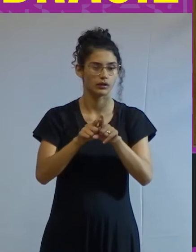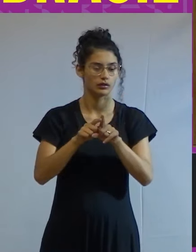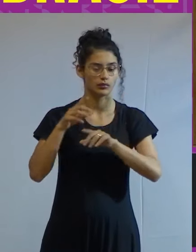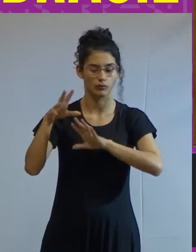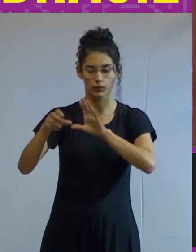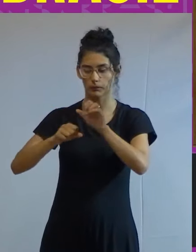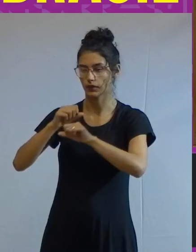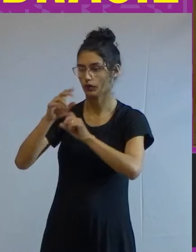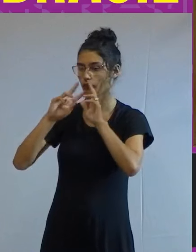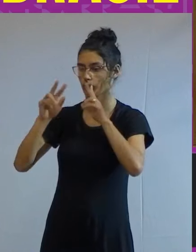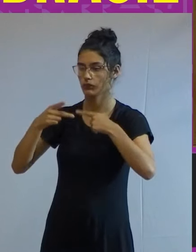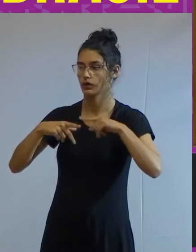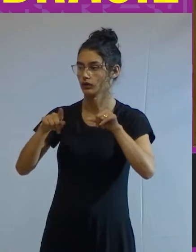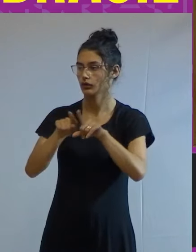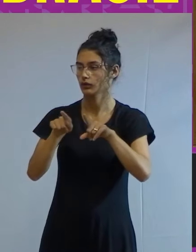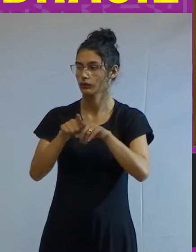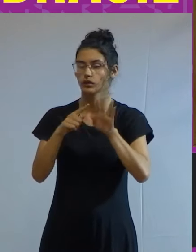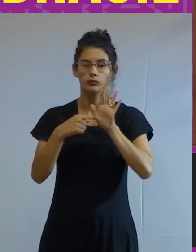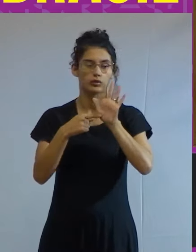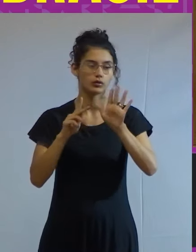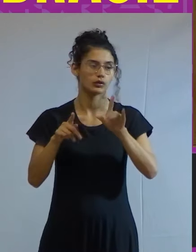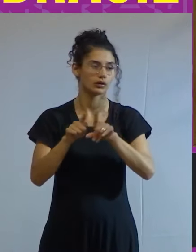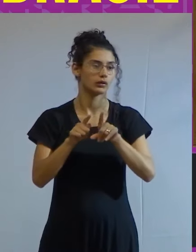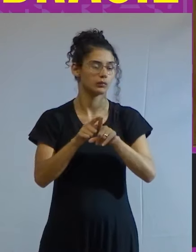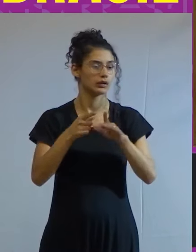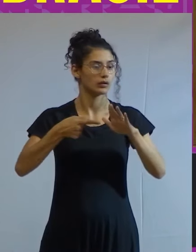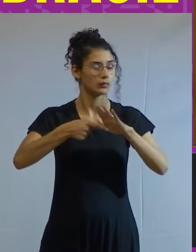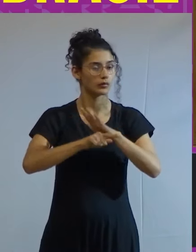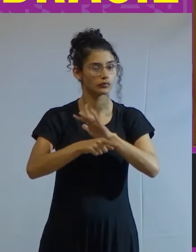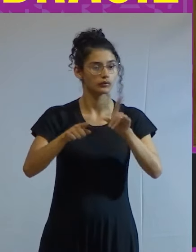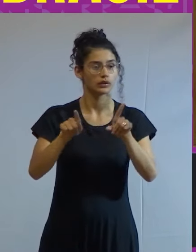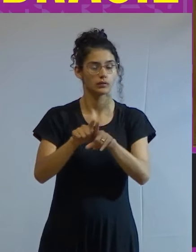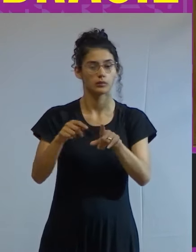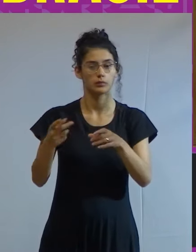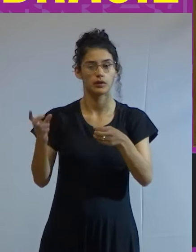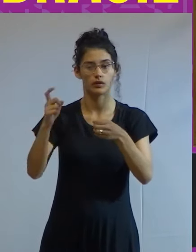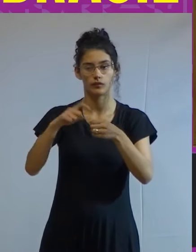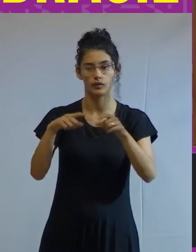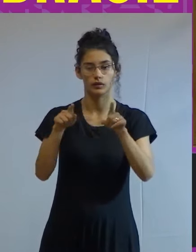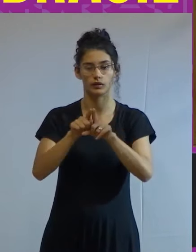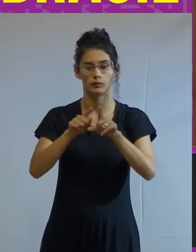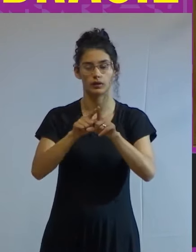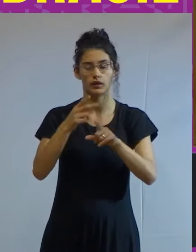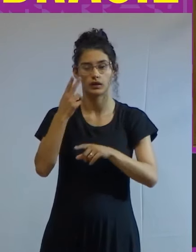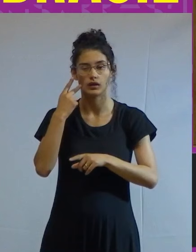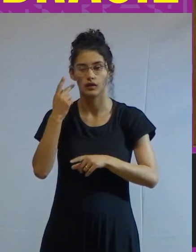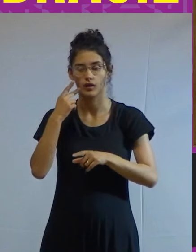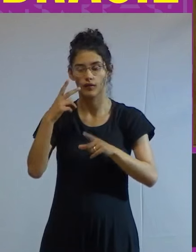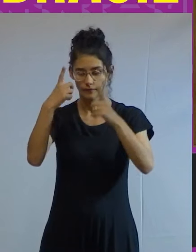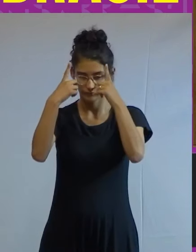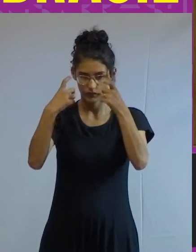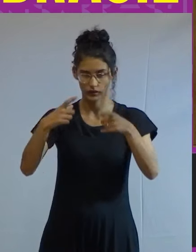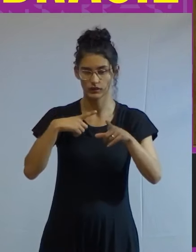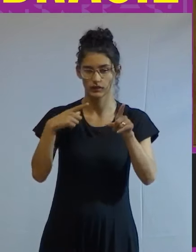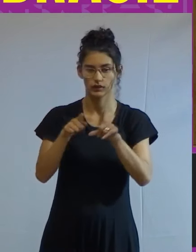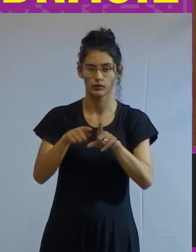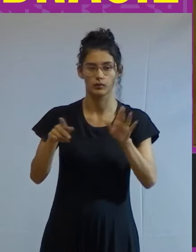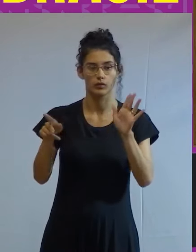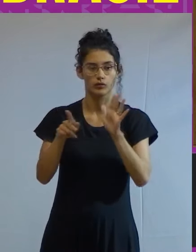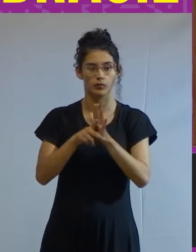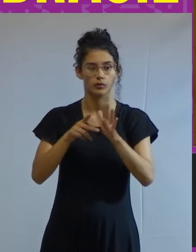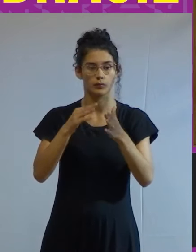humanos fratura que se mantém e se aprofunda pela reiterada e normalizada violência e pelos